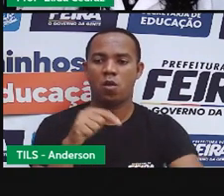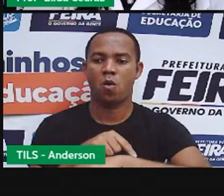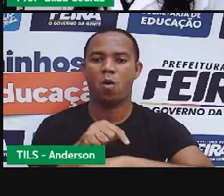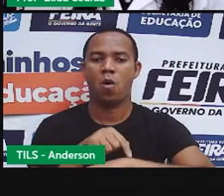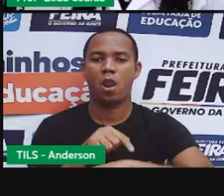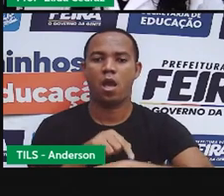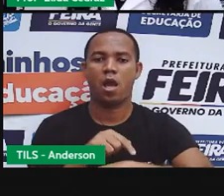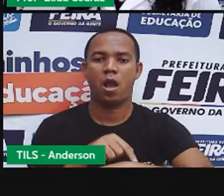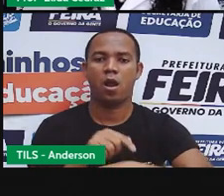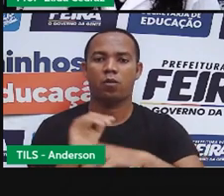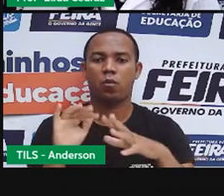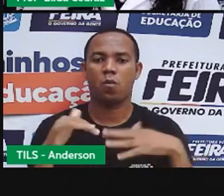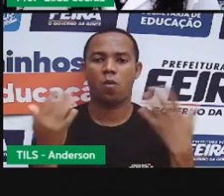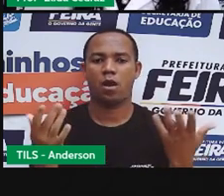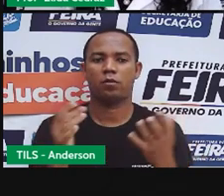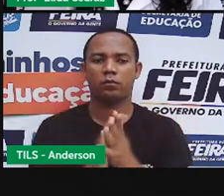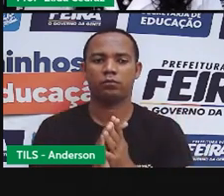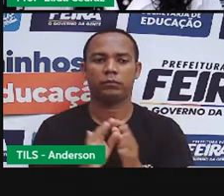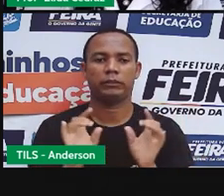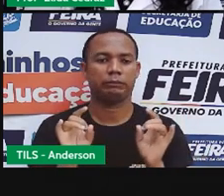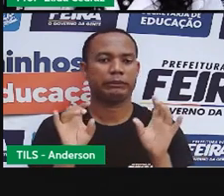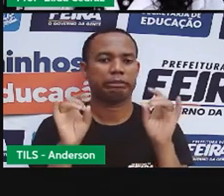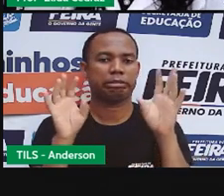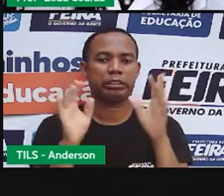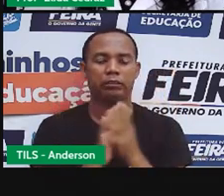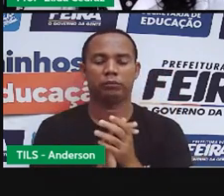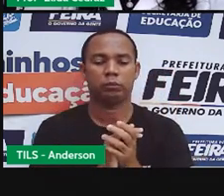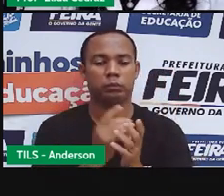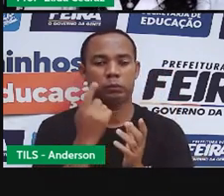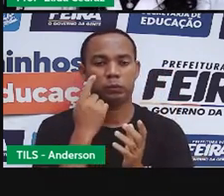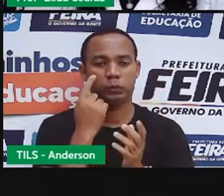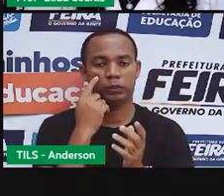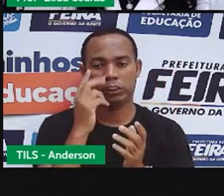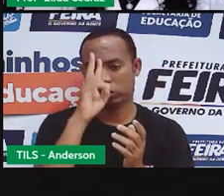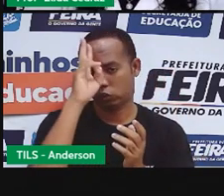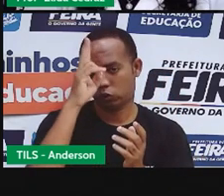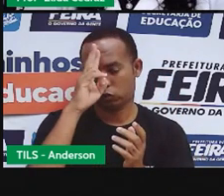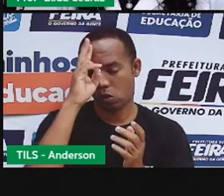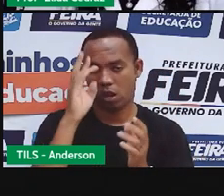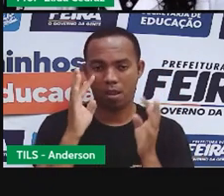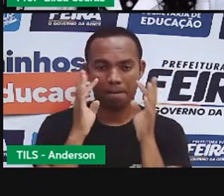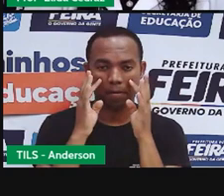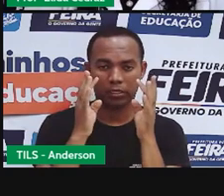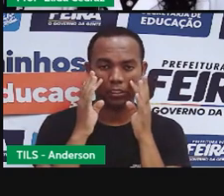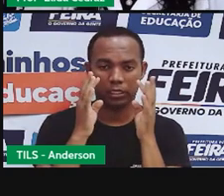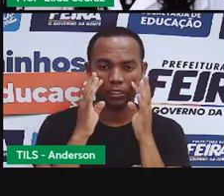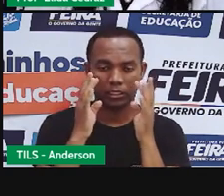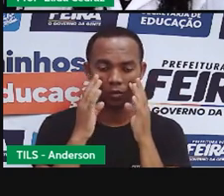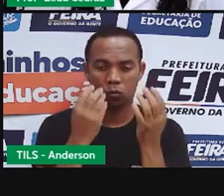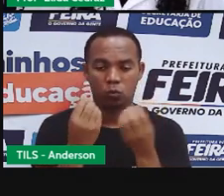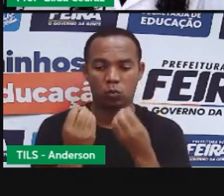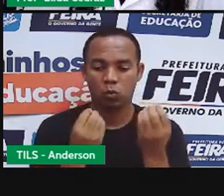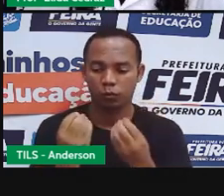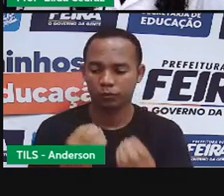a hora do fundo. Eu trouxe um ponto especial para vocês. Quero que vocês prestem bastante atenção. Vamos lá?